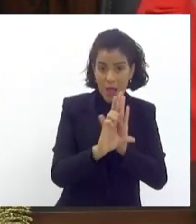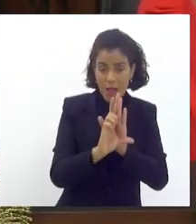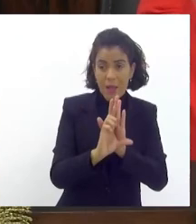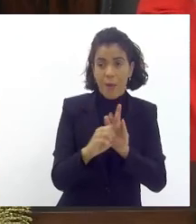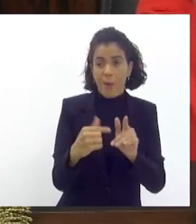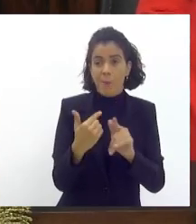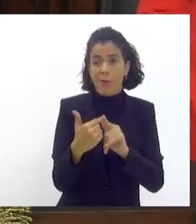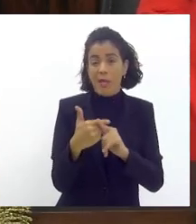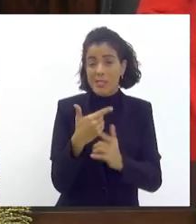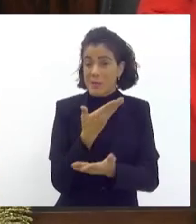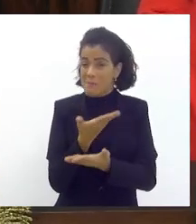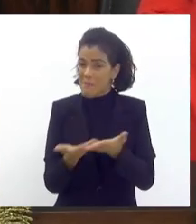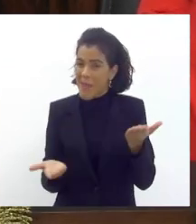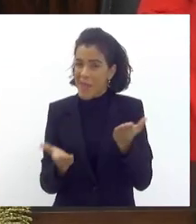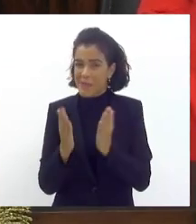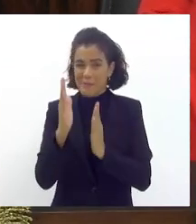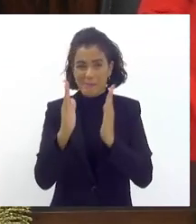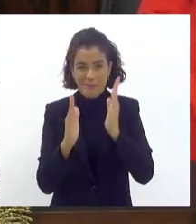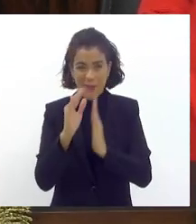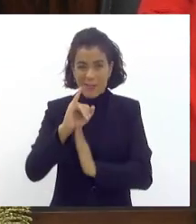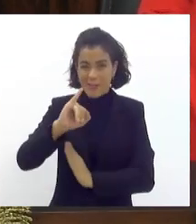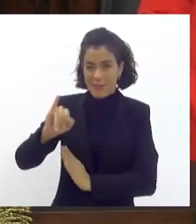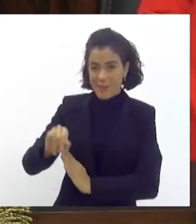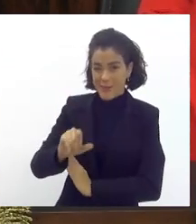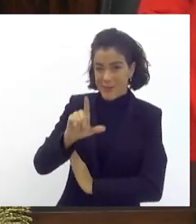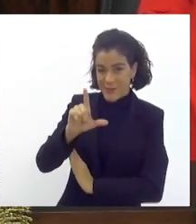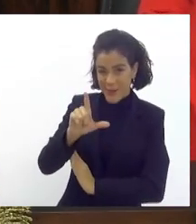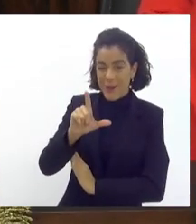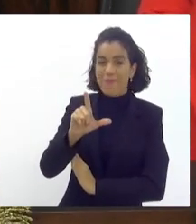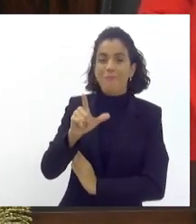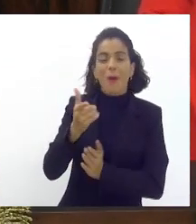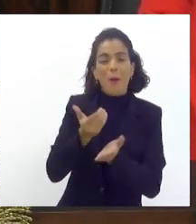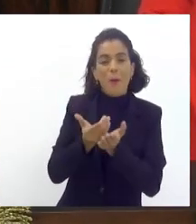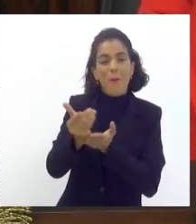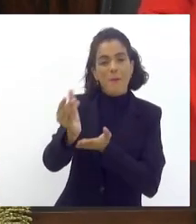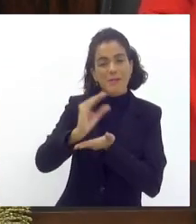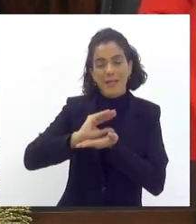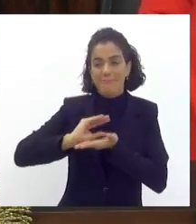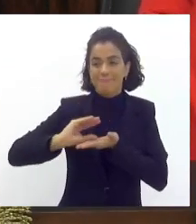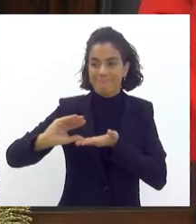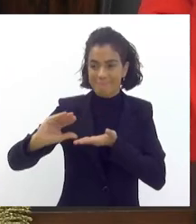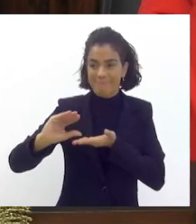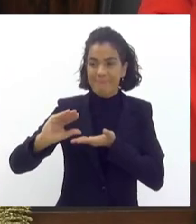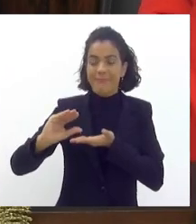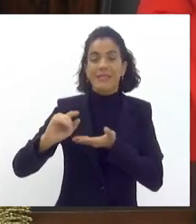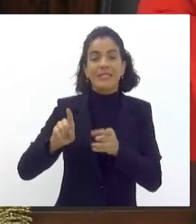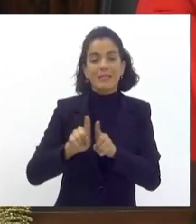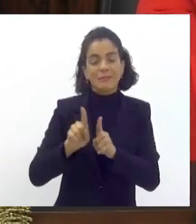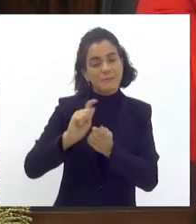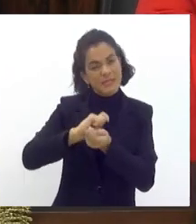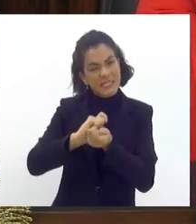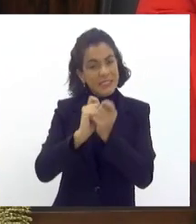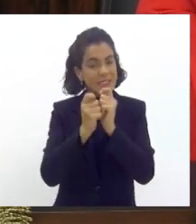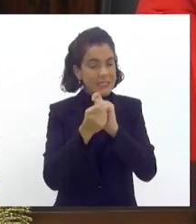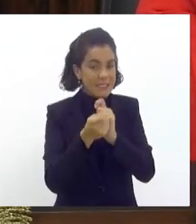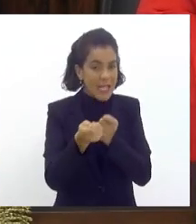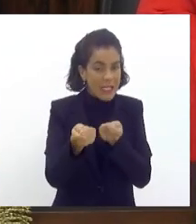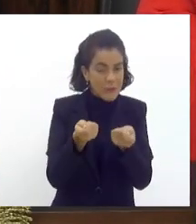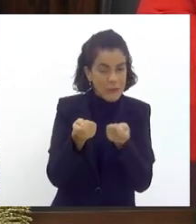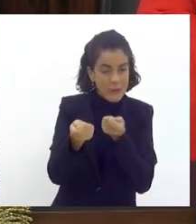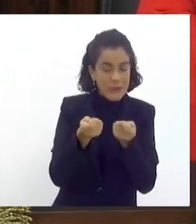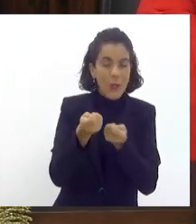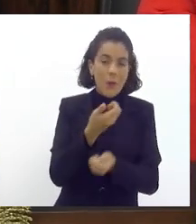senão a gente perde o prazo de julho para o início do repasse a gente precisa ainda ajustar com o governo do estado do Rio de Janeiro